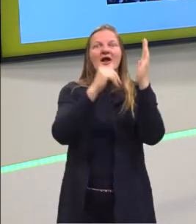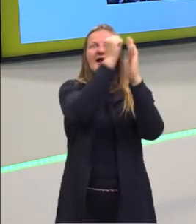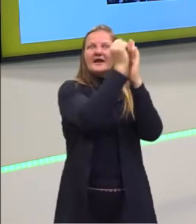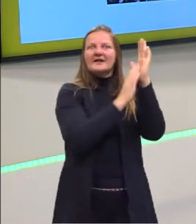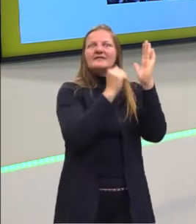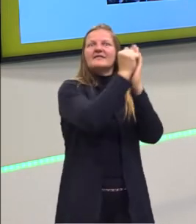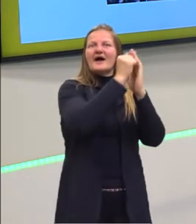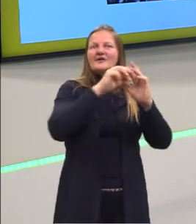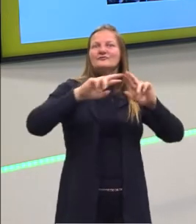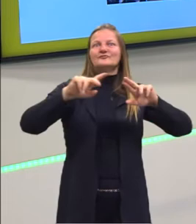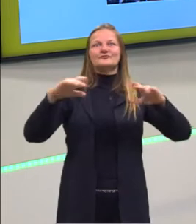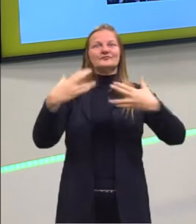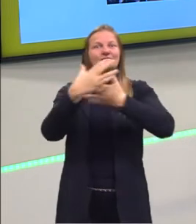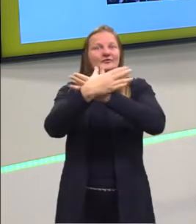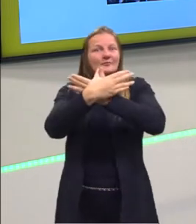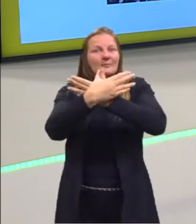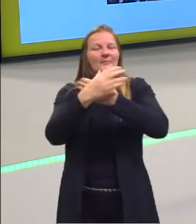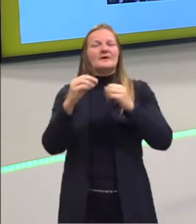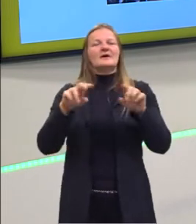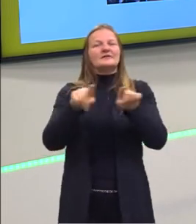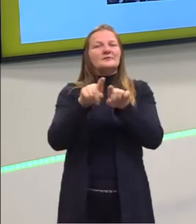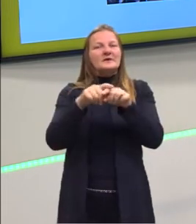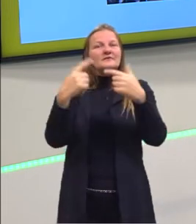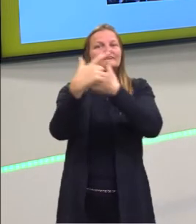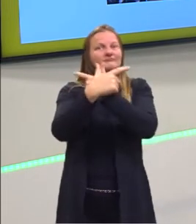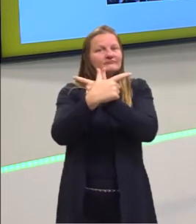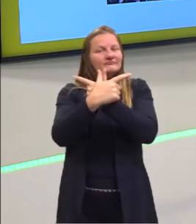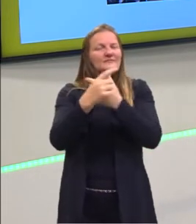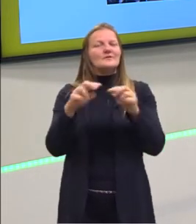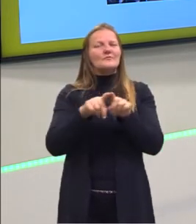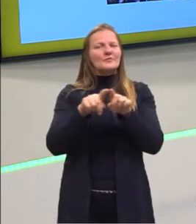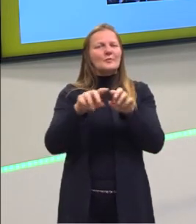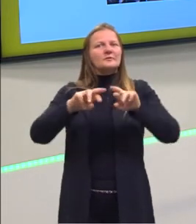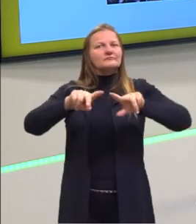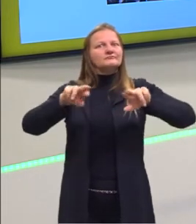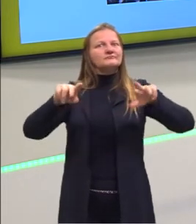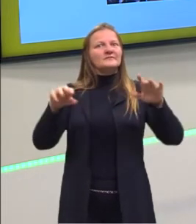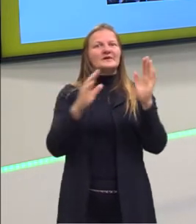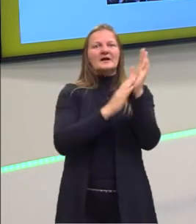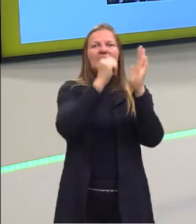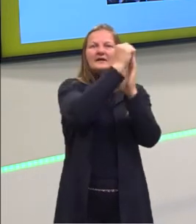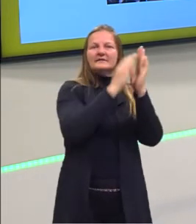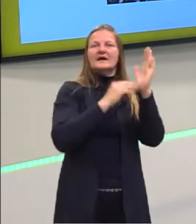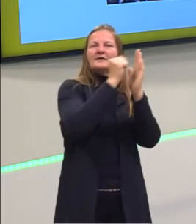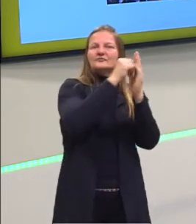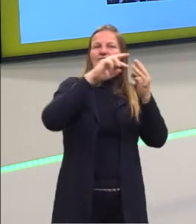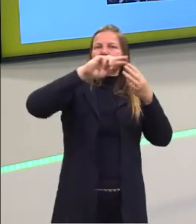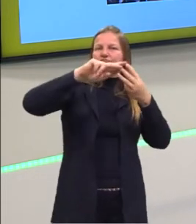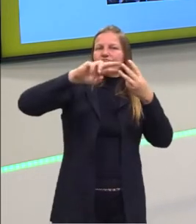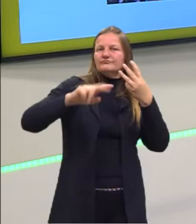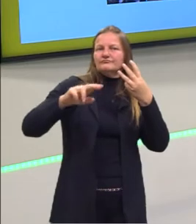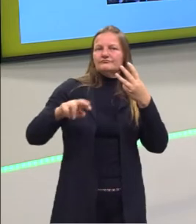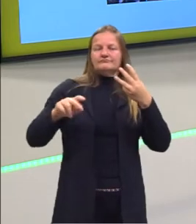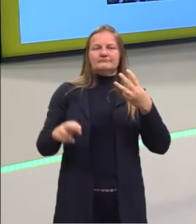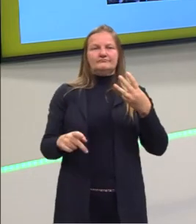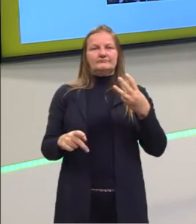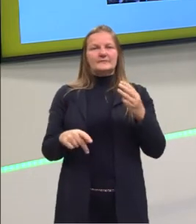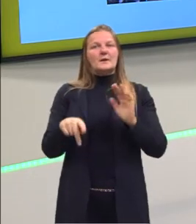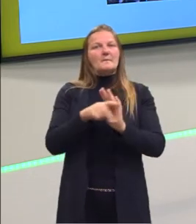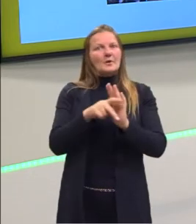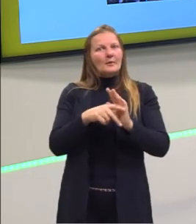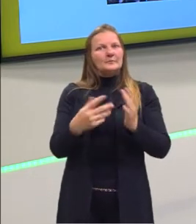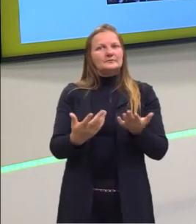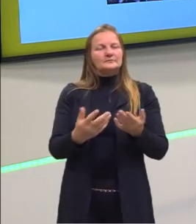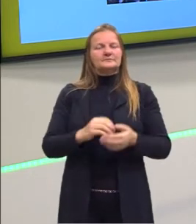calendário maia, eram povos que tinham, na sua arquitetura, estou falando assim num contexto geral que tem de comum entre